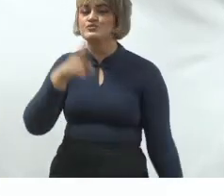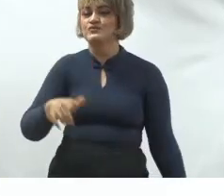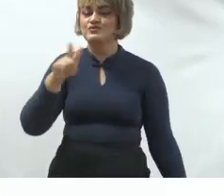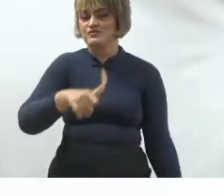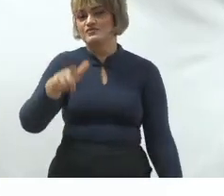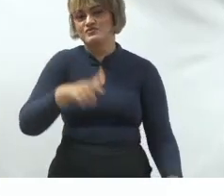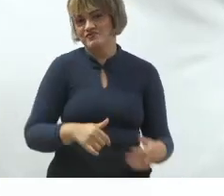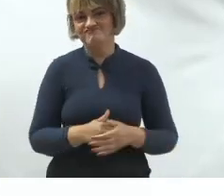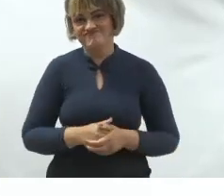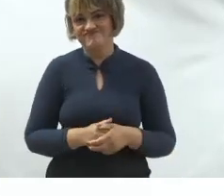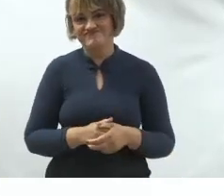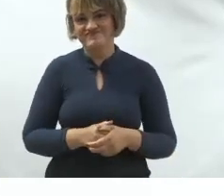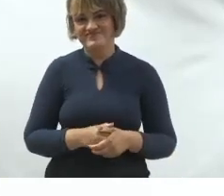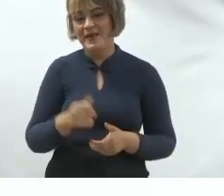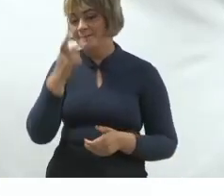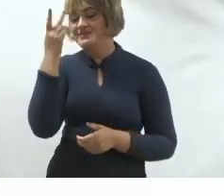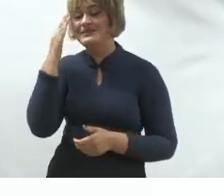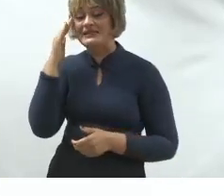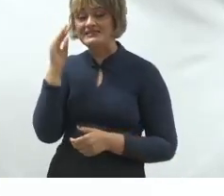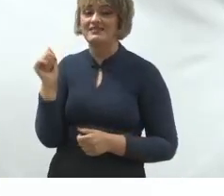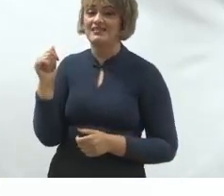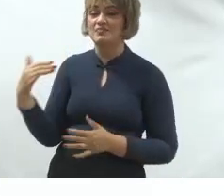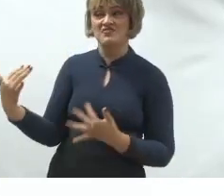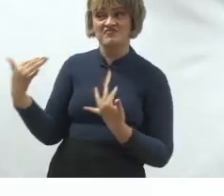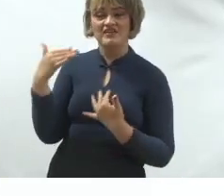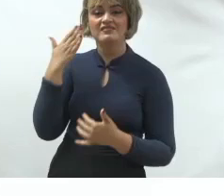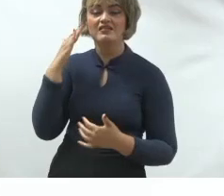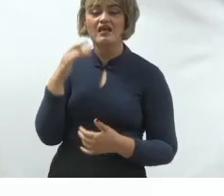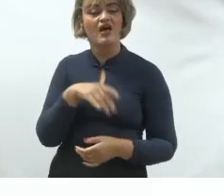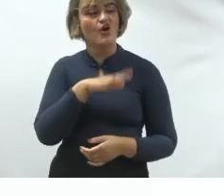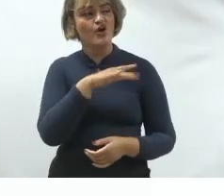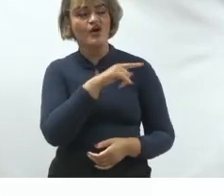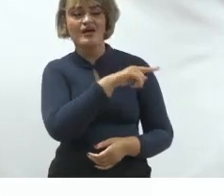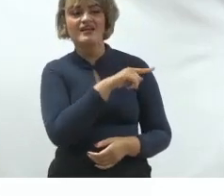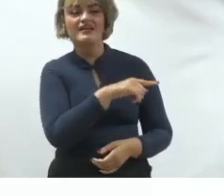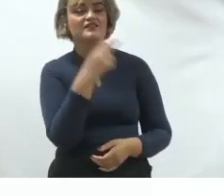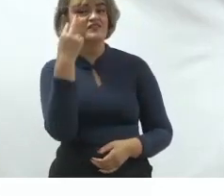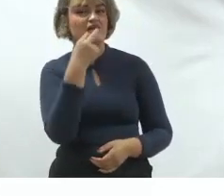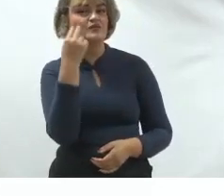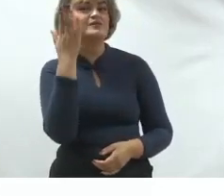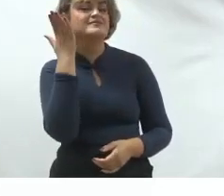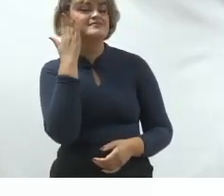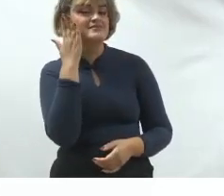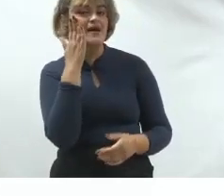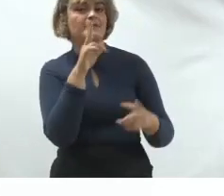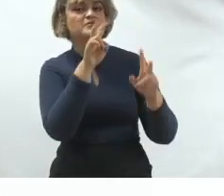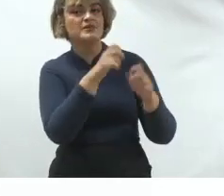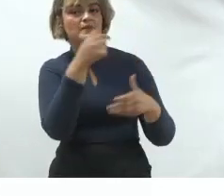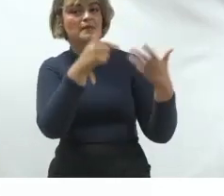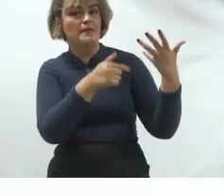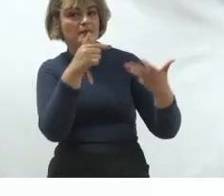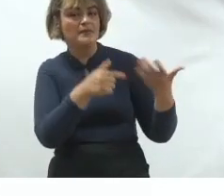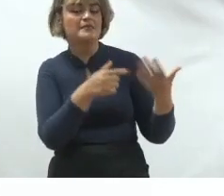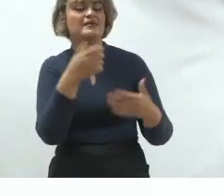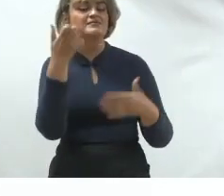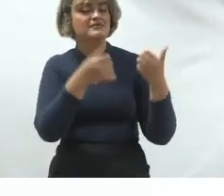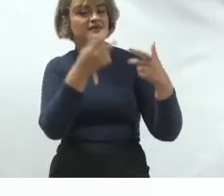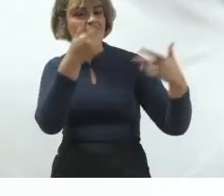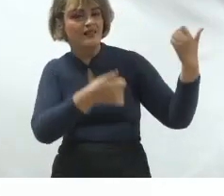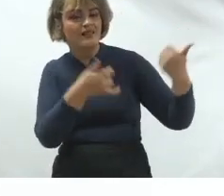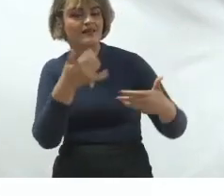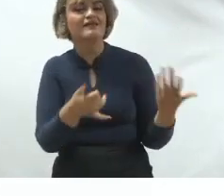Eu preciso que o eleitor entenda o seguinte, olha, o candidato tal vereador é o candidato que vai fazer sobre isso, é o candidato que fala sobre isso,